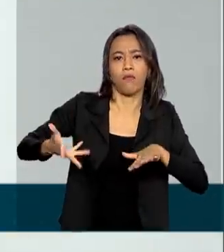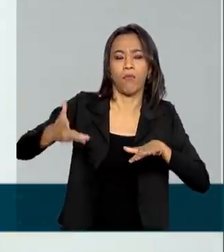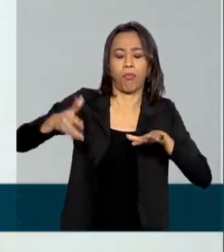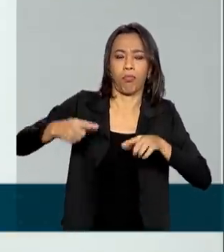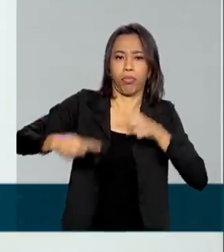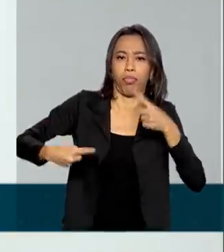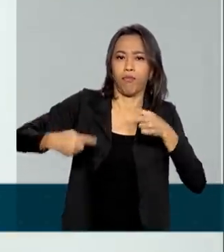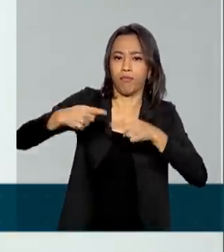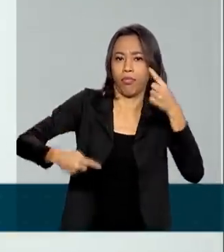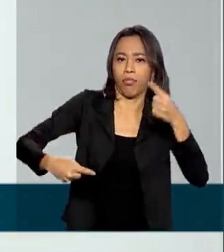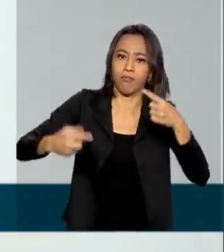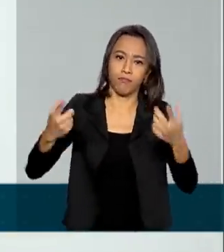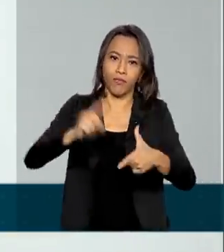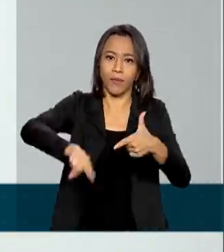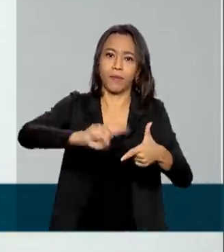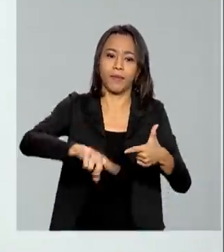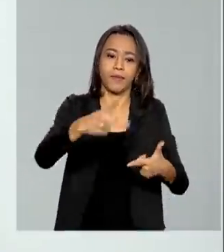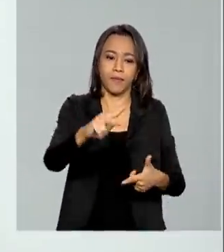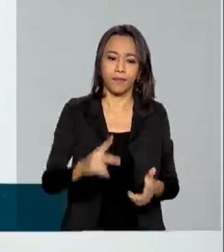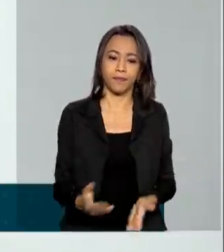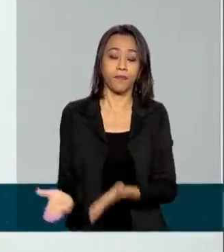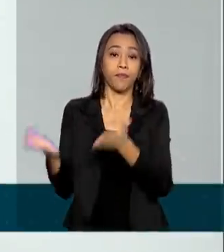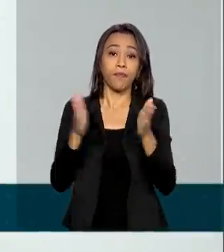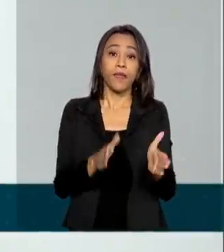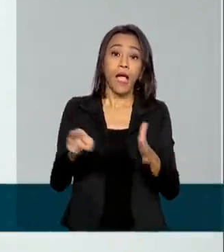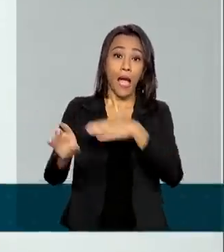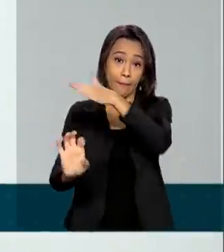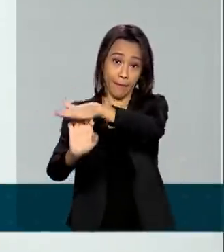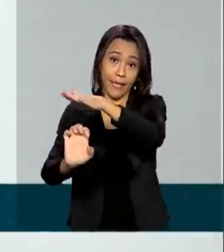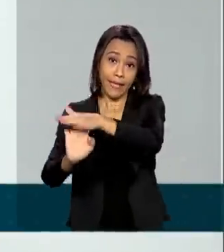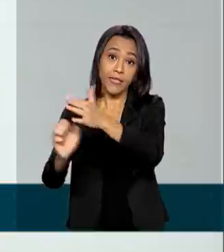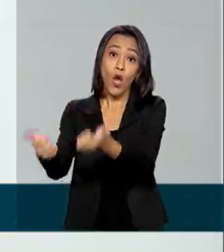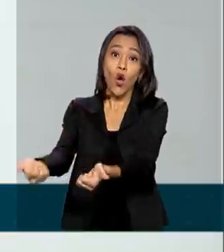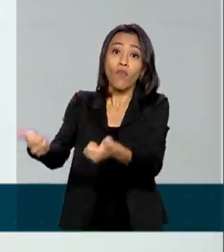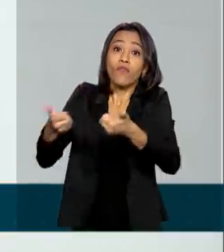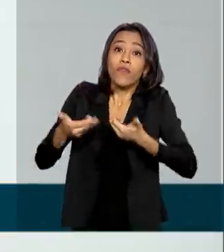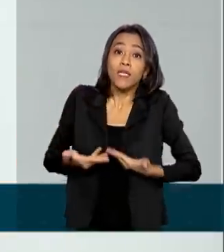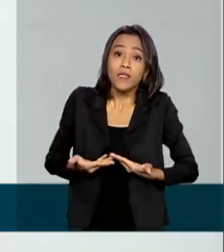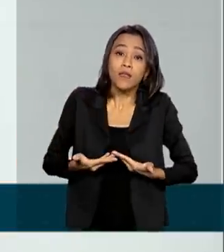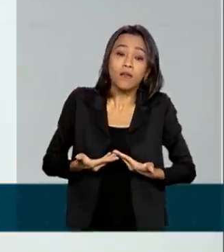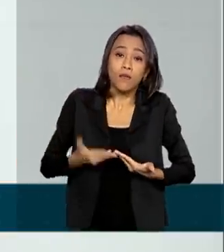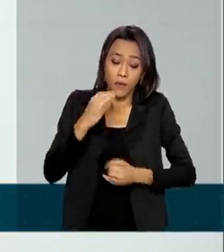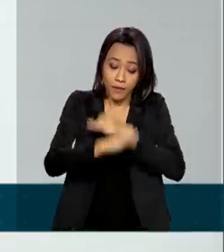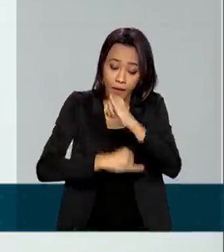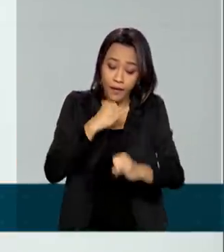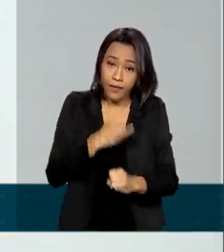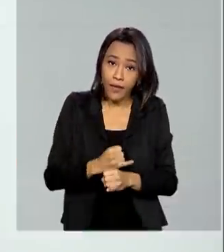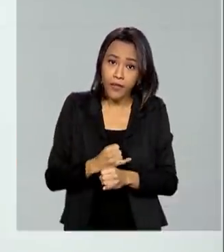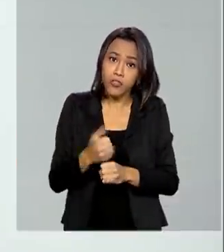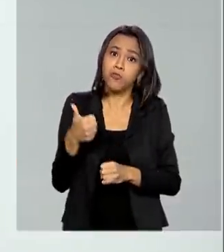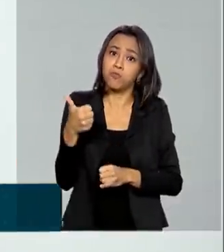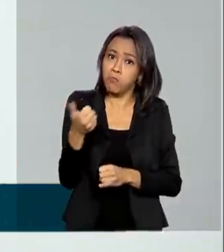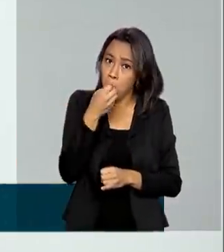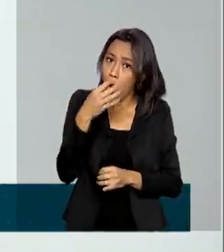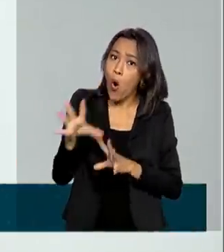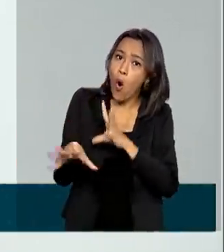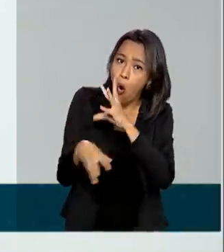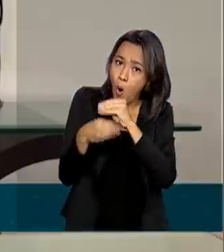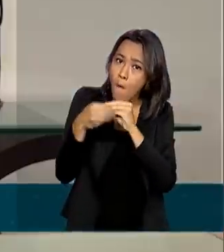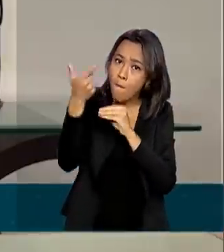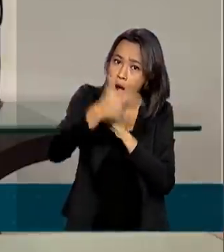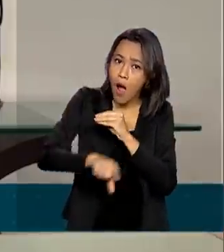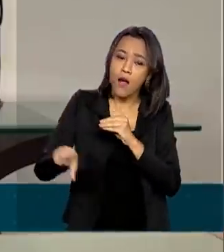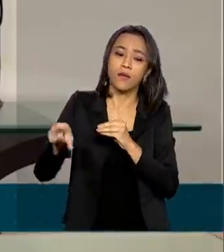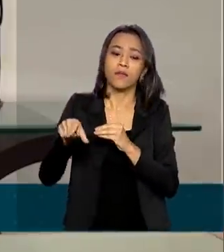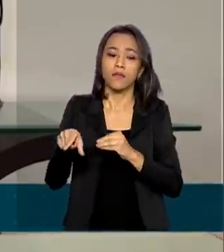-Fi. A operadora me ofereceu um serviço extra, que seria o oferecimento de mais dados.